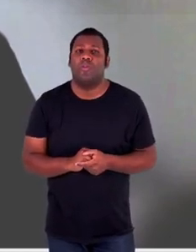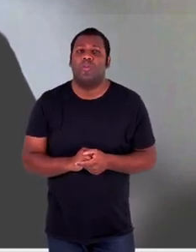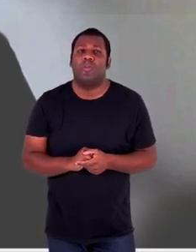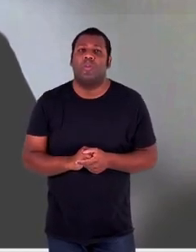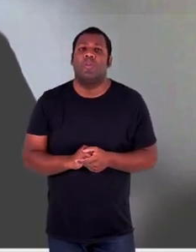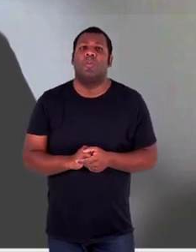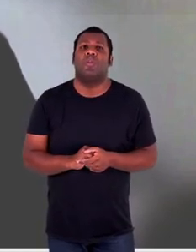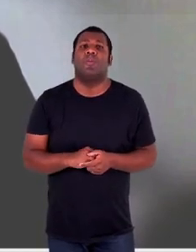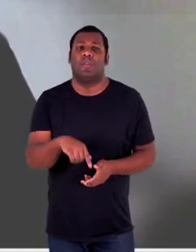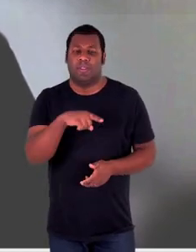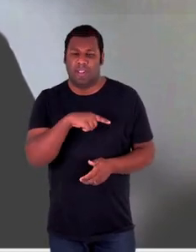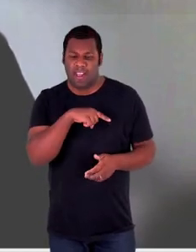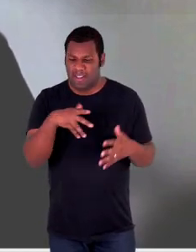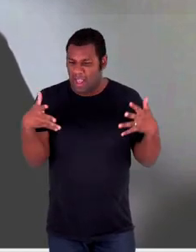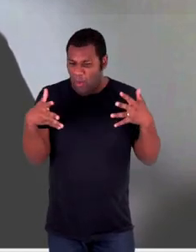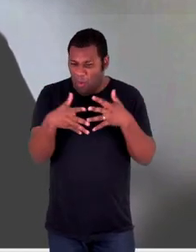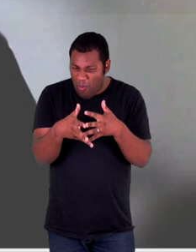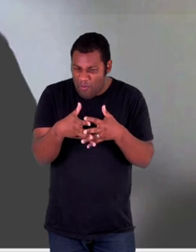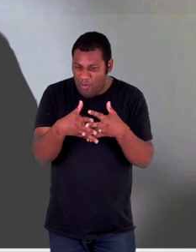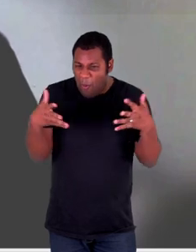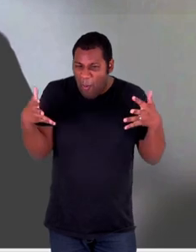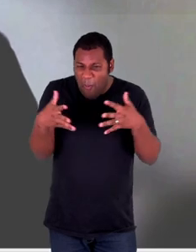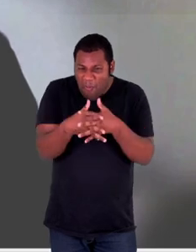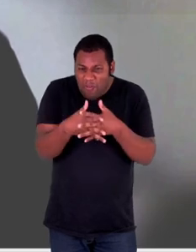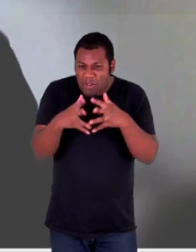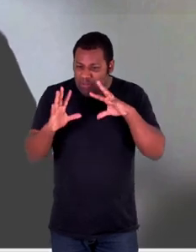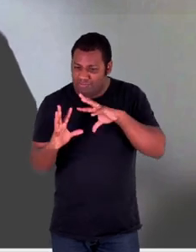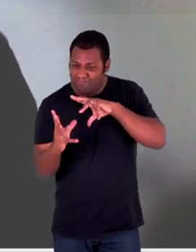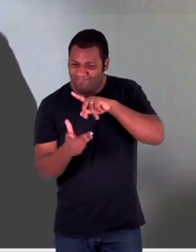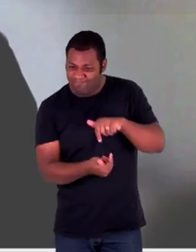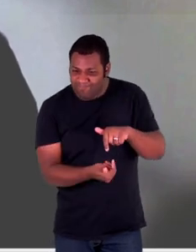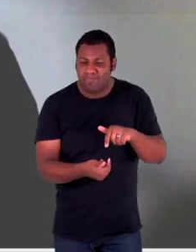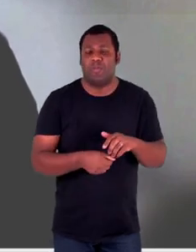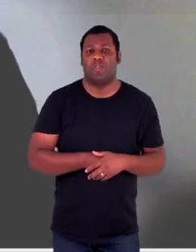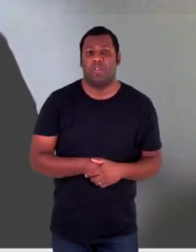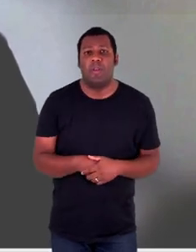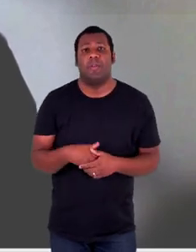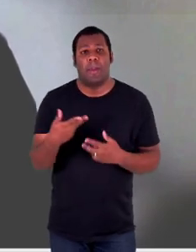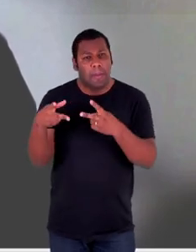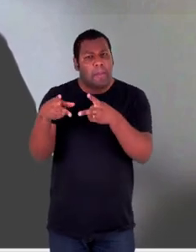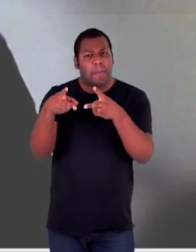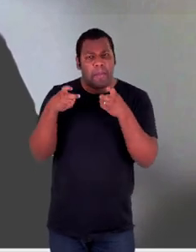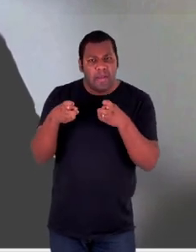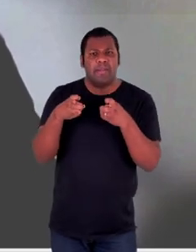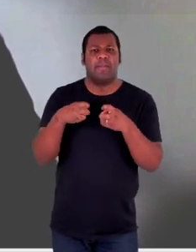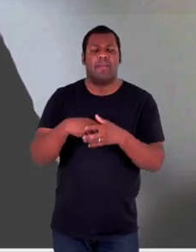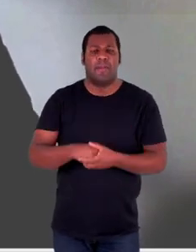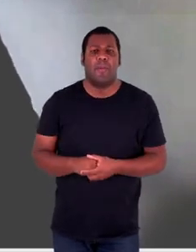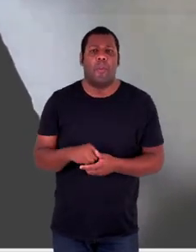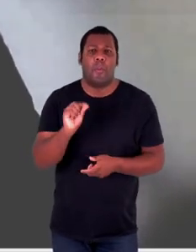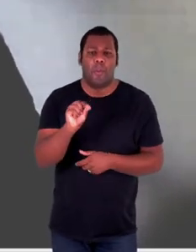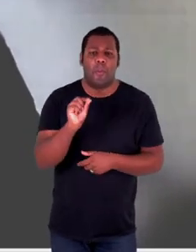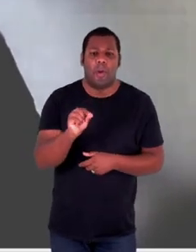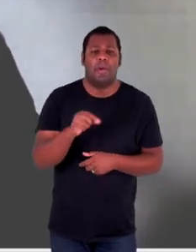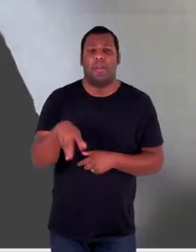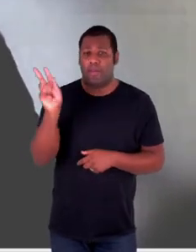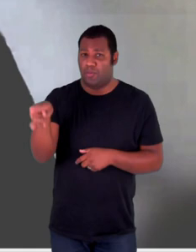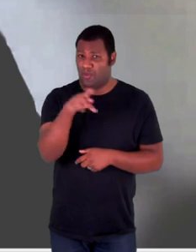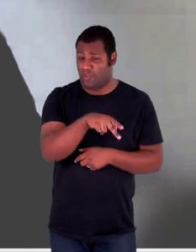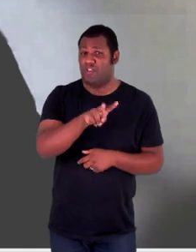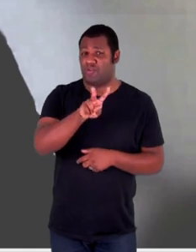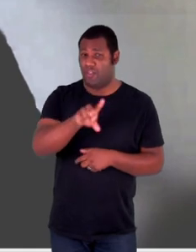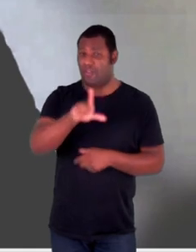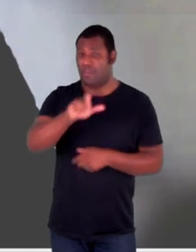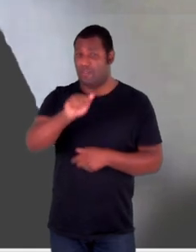de conflitos internacionais armados, e aí eu acho que o maior destaque aqui, tenho certeza que o professor Vladimir vai